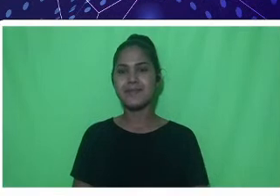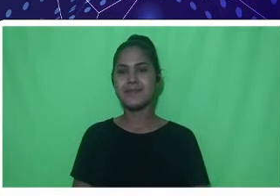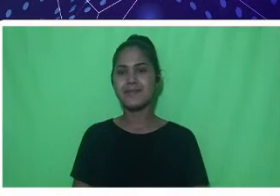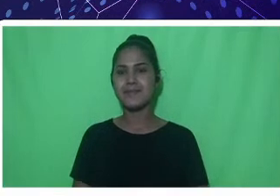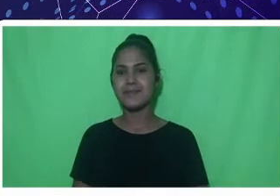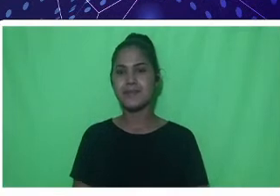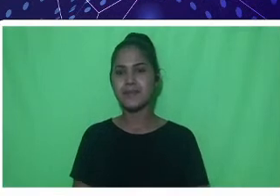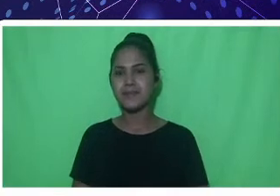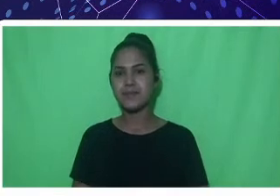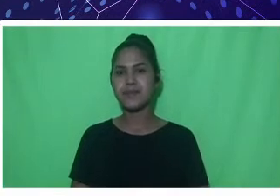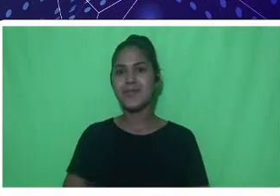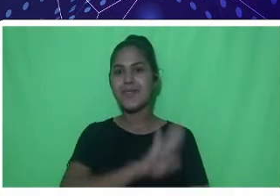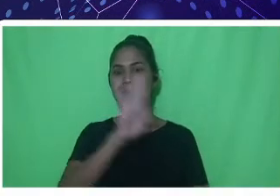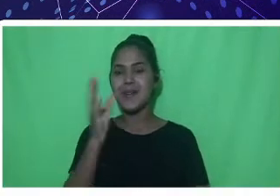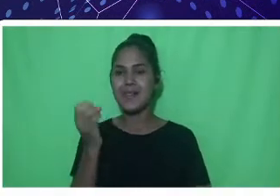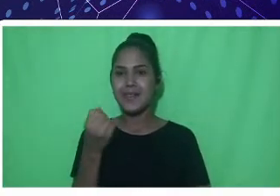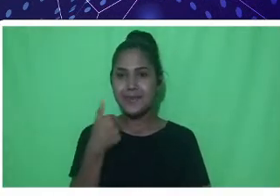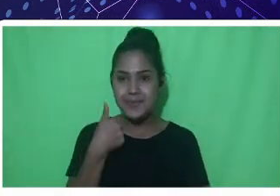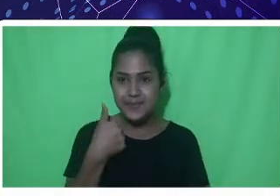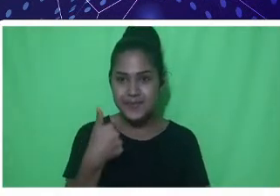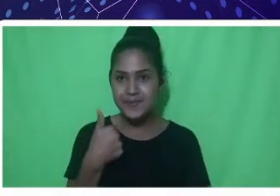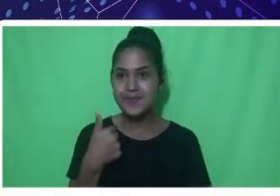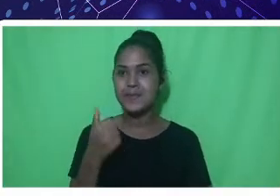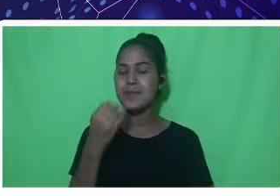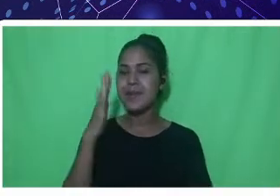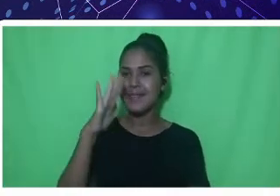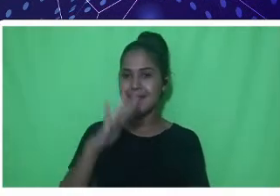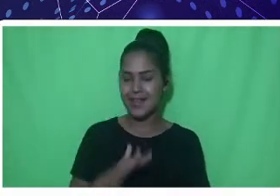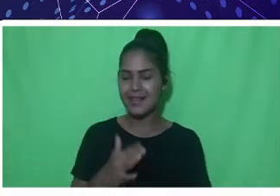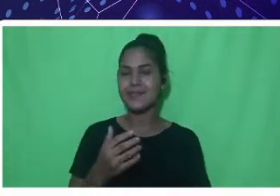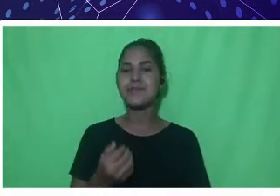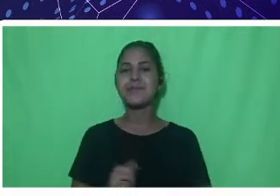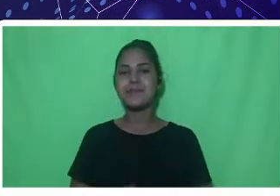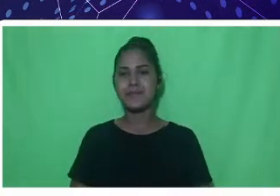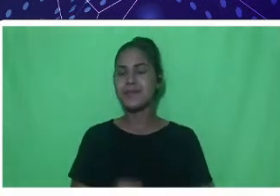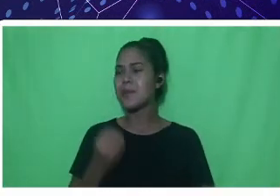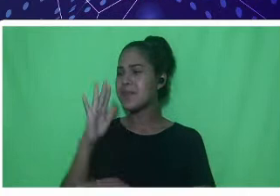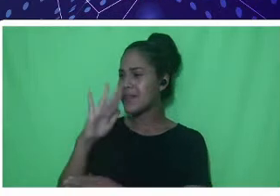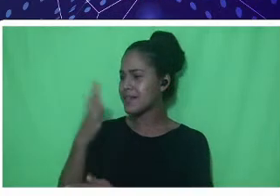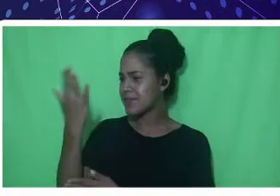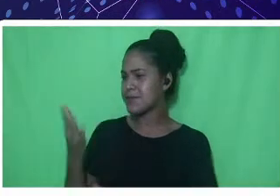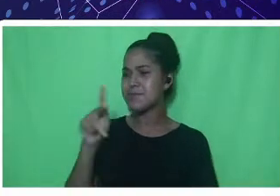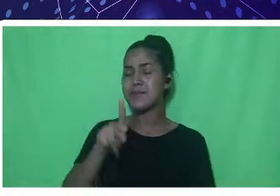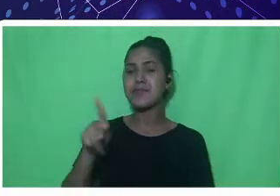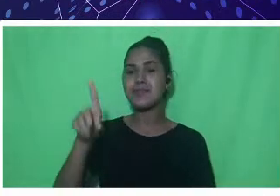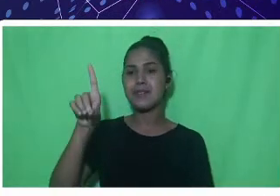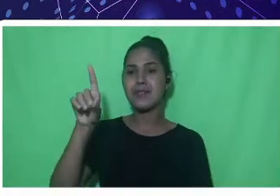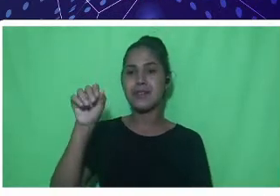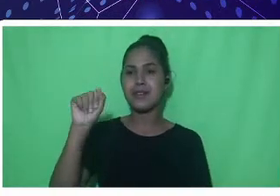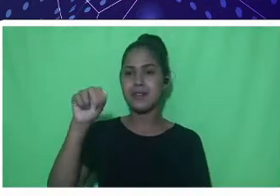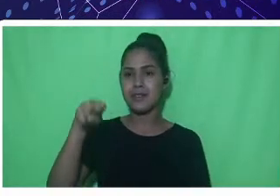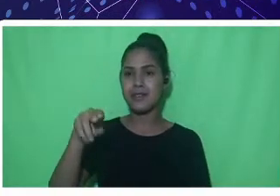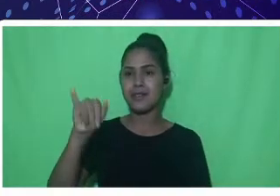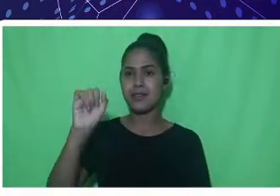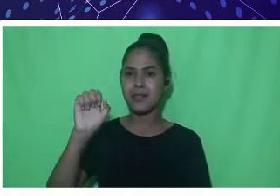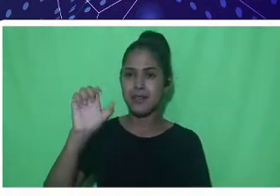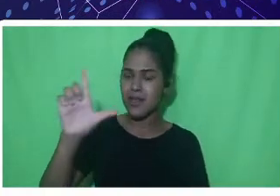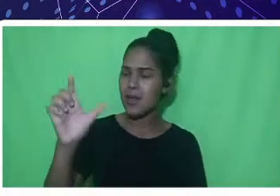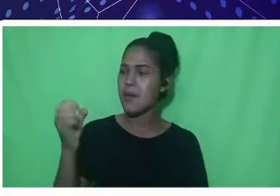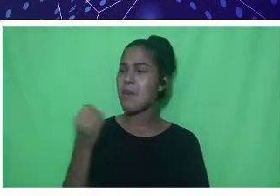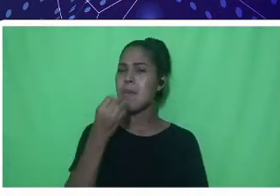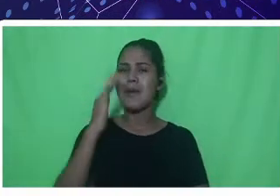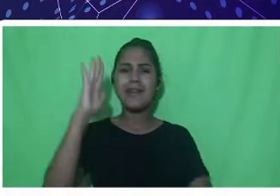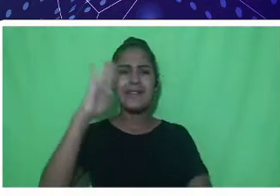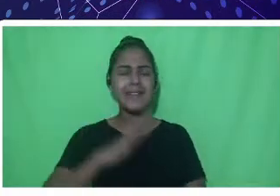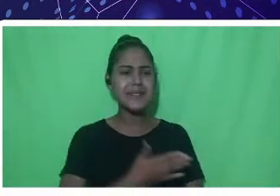Boa tarde a todos e a todas. Boa tarde, professor Daniel, boa tarde a toda a equipe Proceia, boa tarde a toda a equipe de